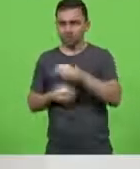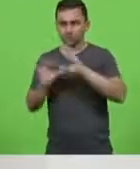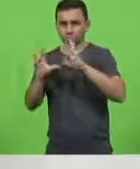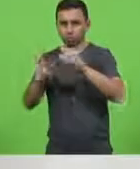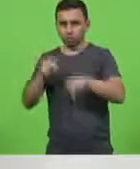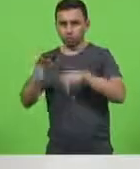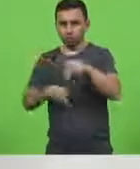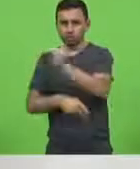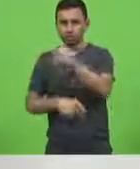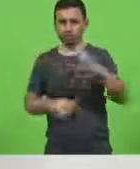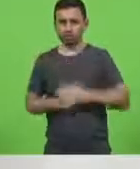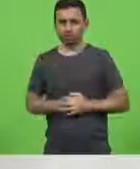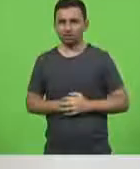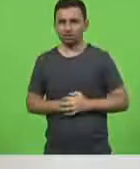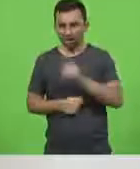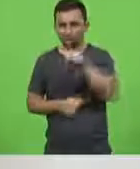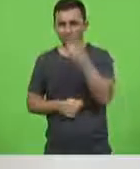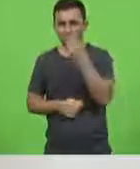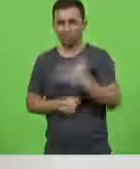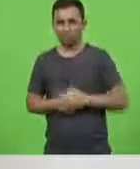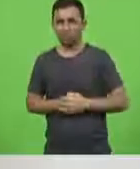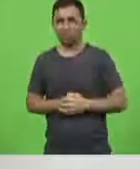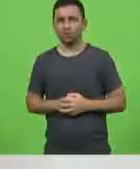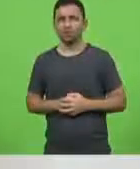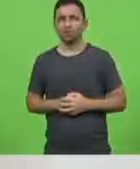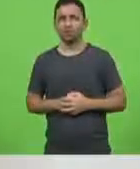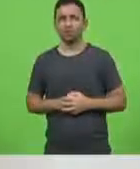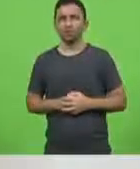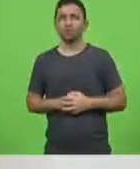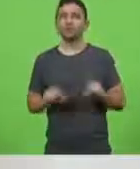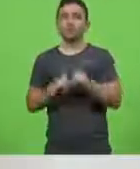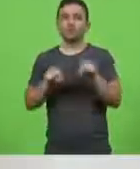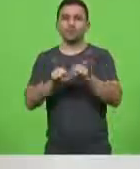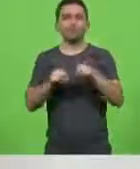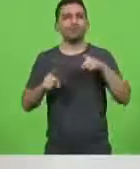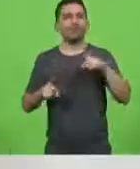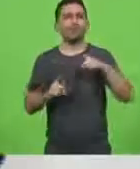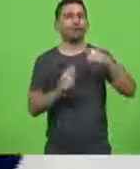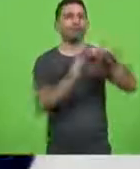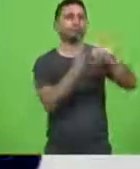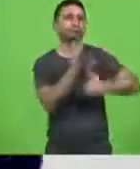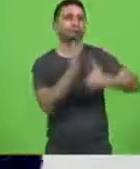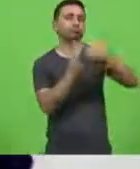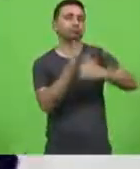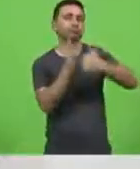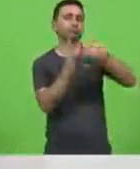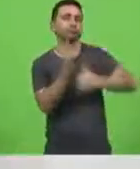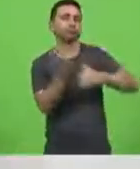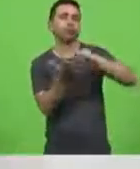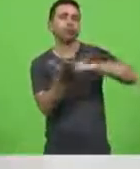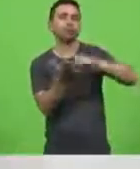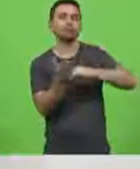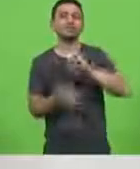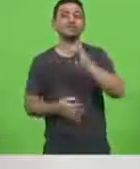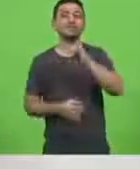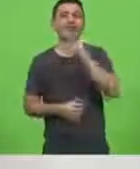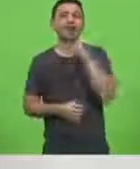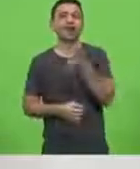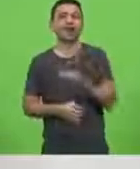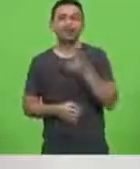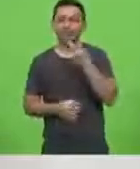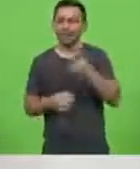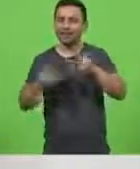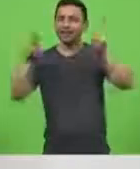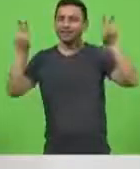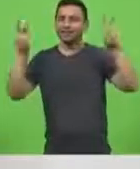isso interessa além disso tudo temos ainda os incentivos fiscais temos se for entrar nesse tema